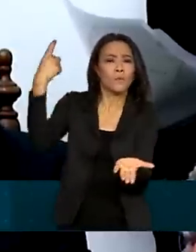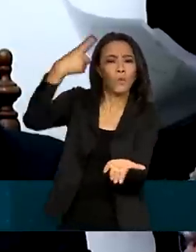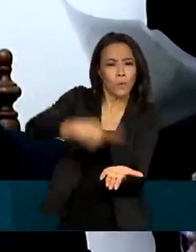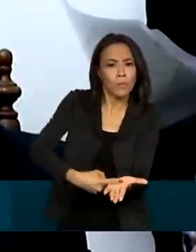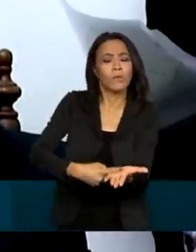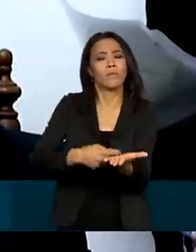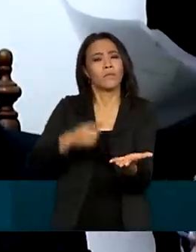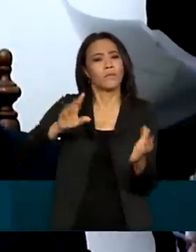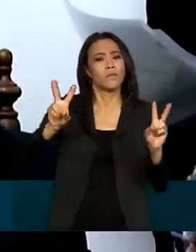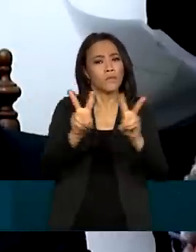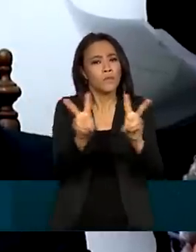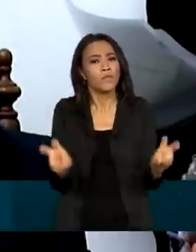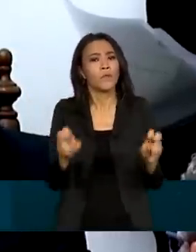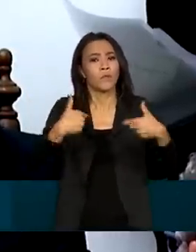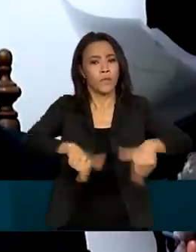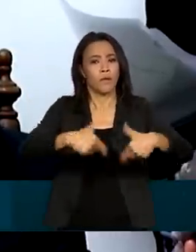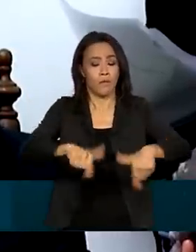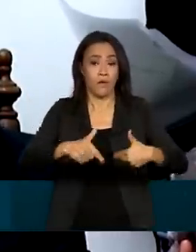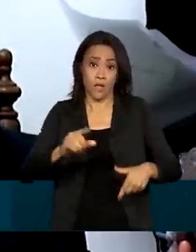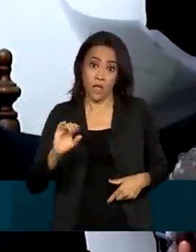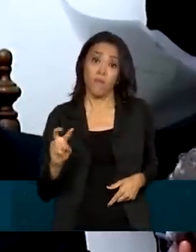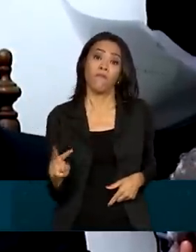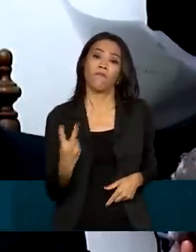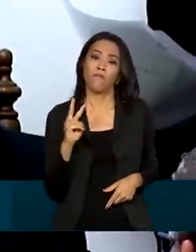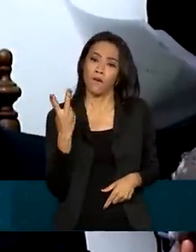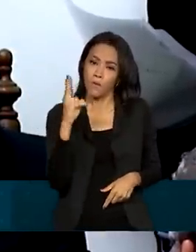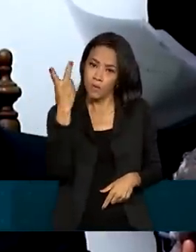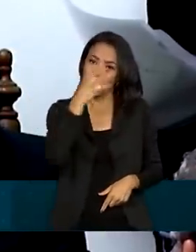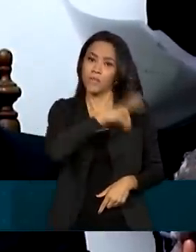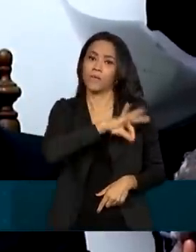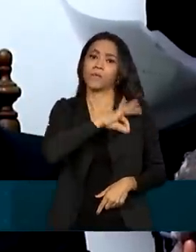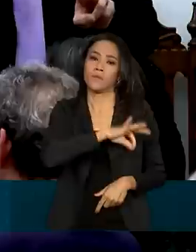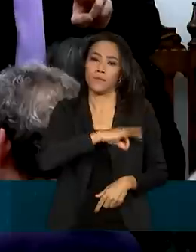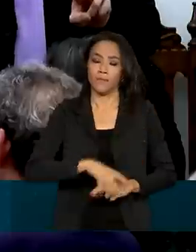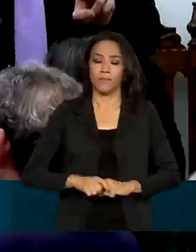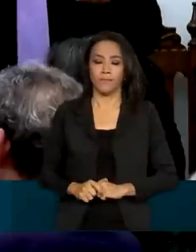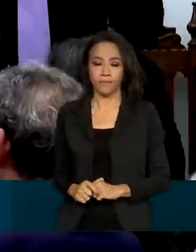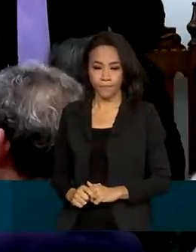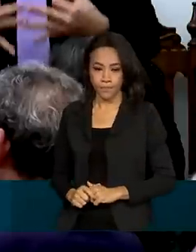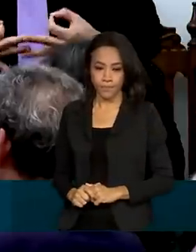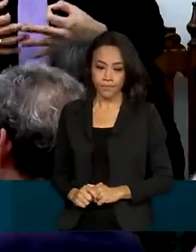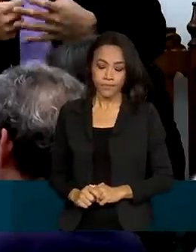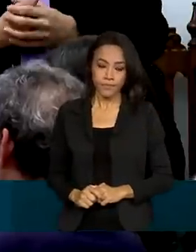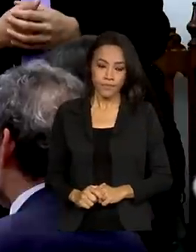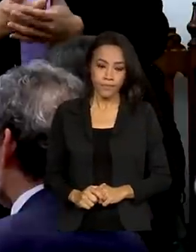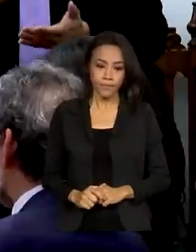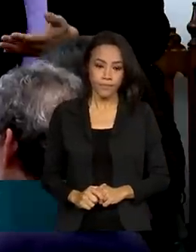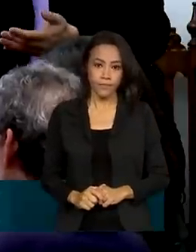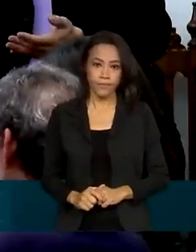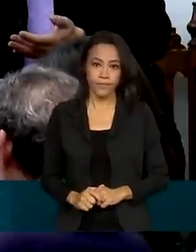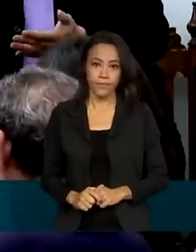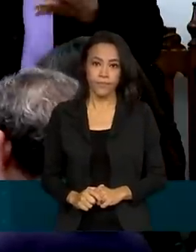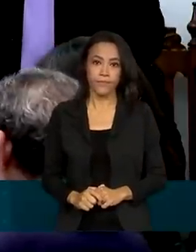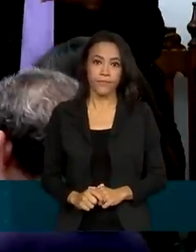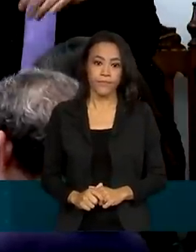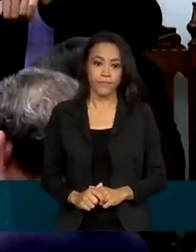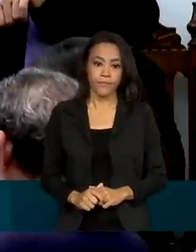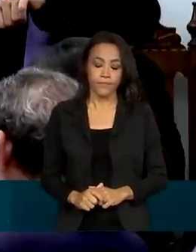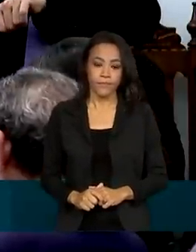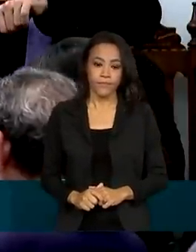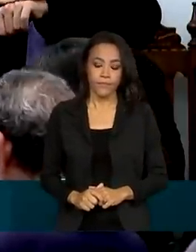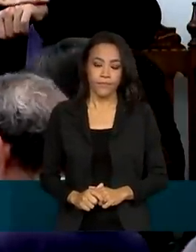trabalho e defendeu a valorização permanente do salário mínimo. Quero convocá-los para, em curto espaço de tempo,